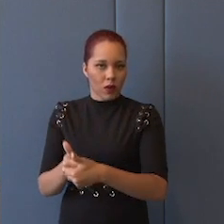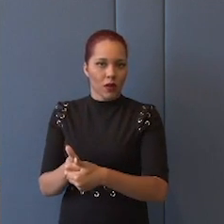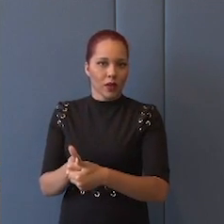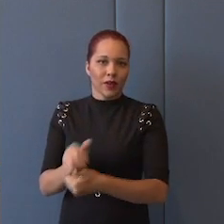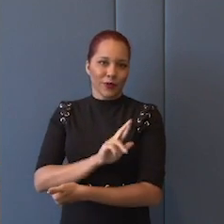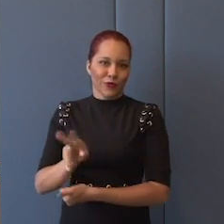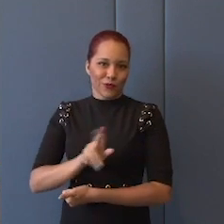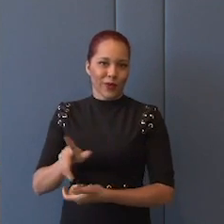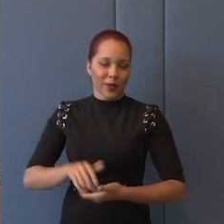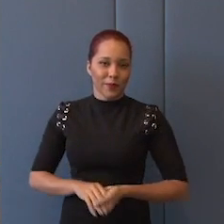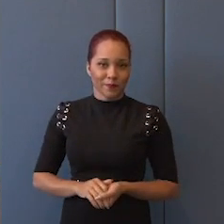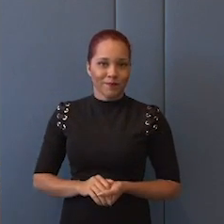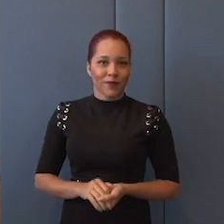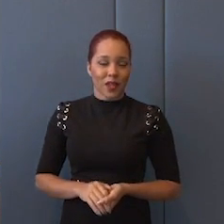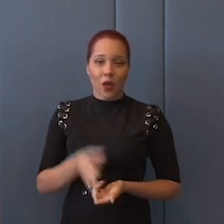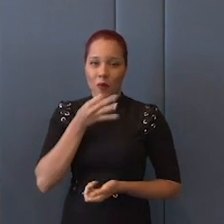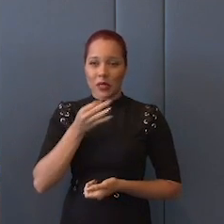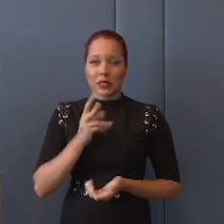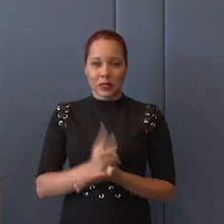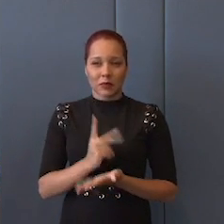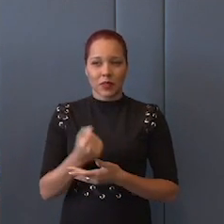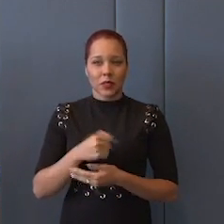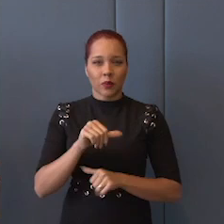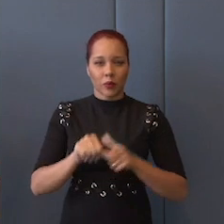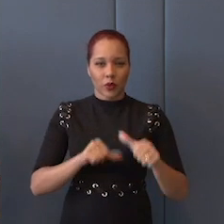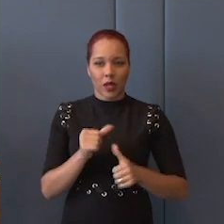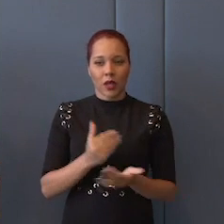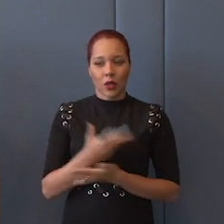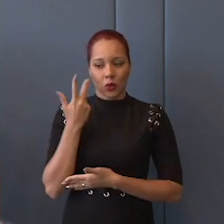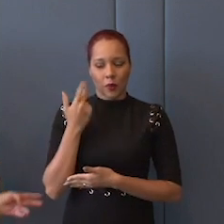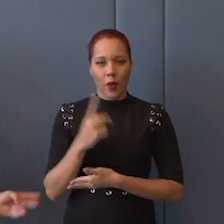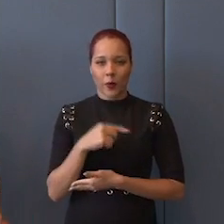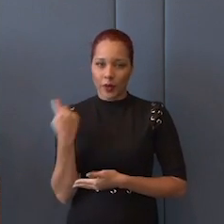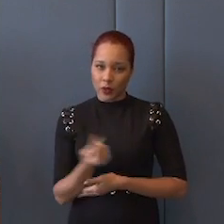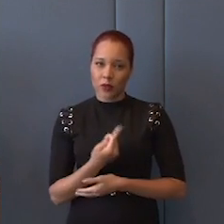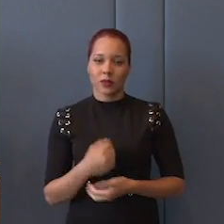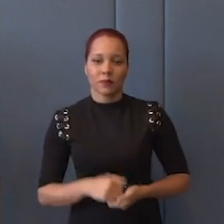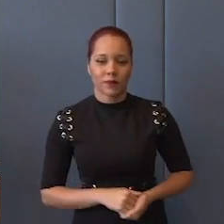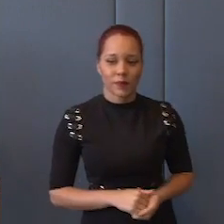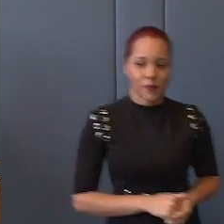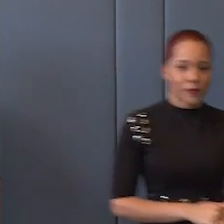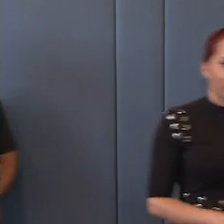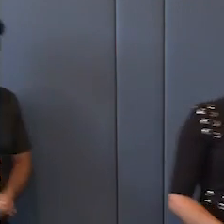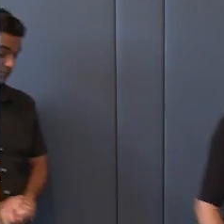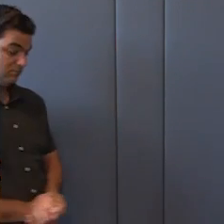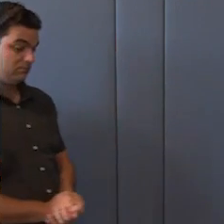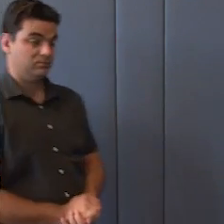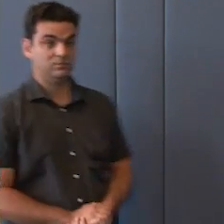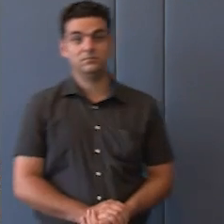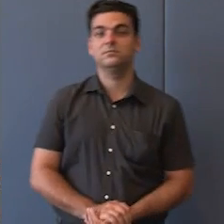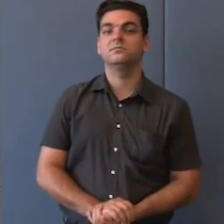Não é isso. Eu acho que nós temos que fazer um deslocamento dos eixos globais para nós. Esse eixo tem que se deslocar. O Brasil,